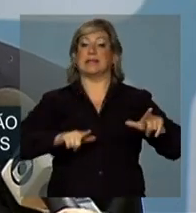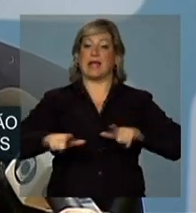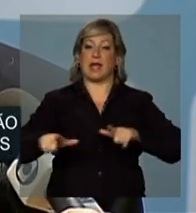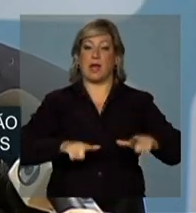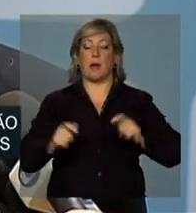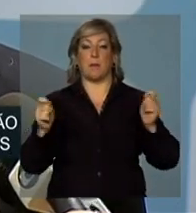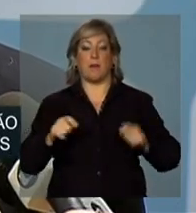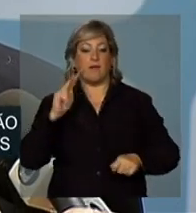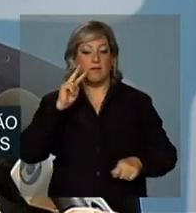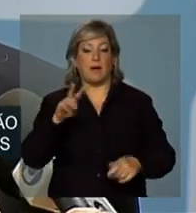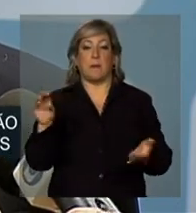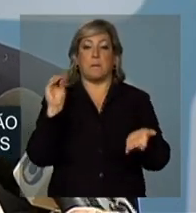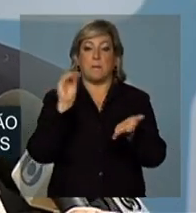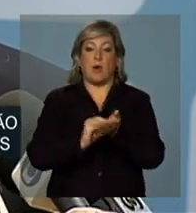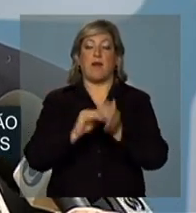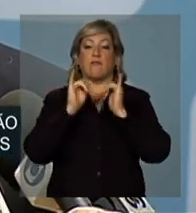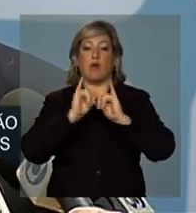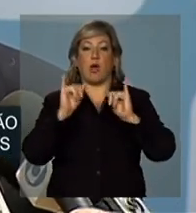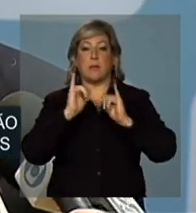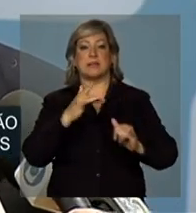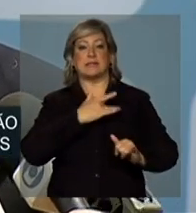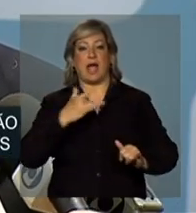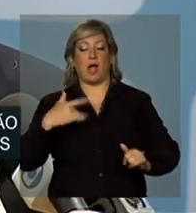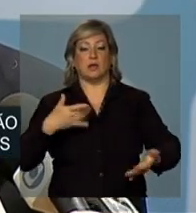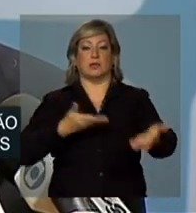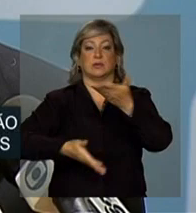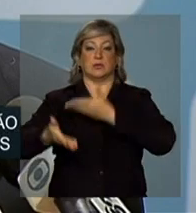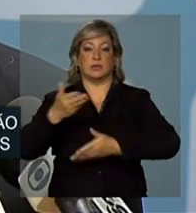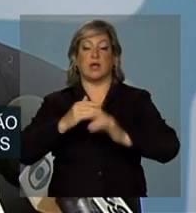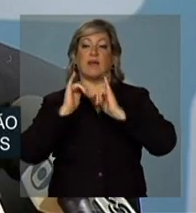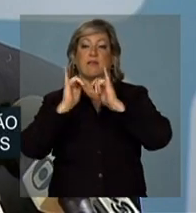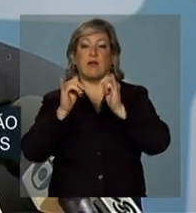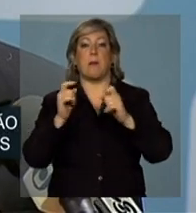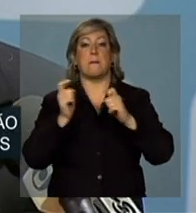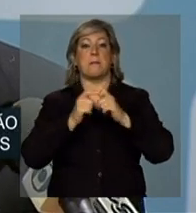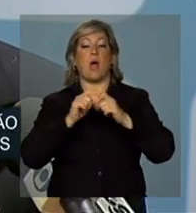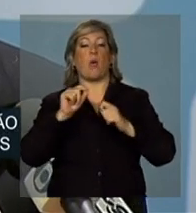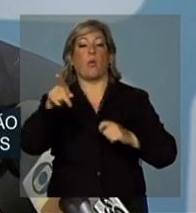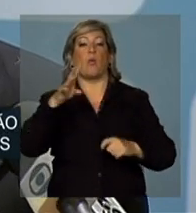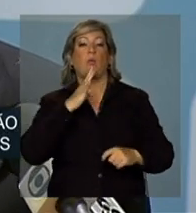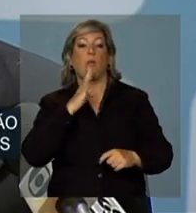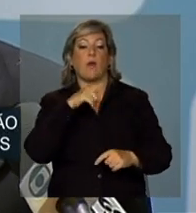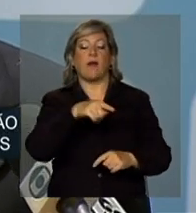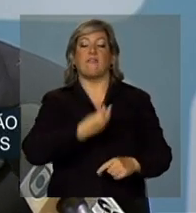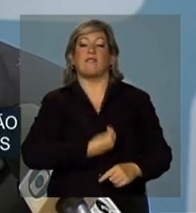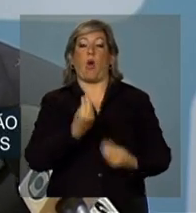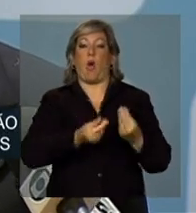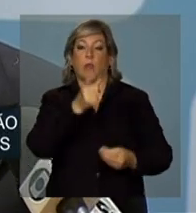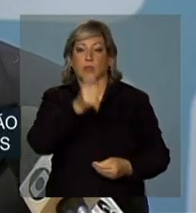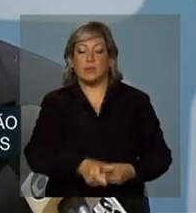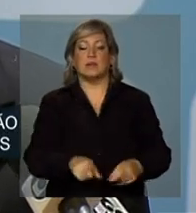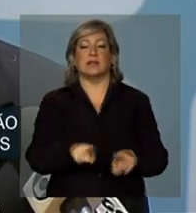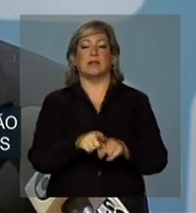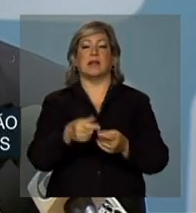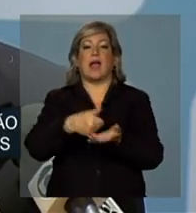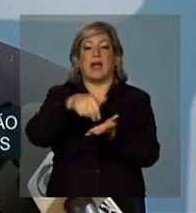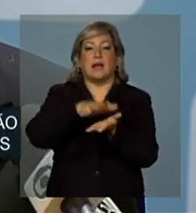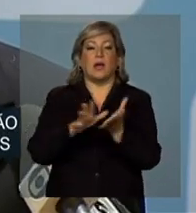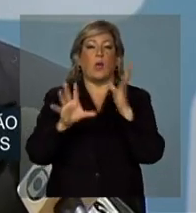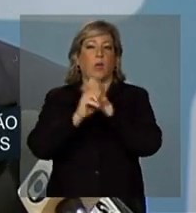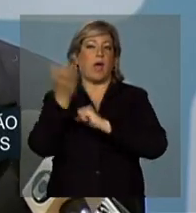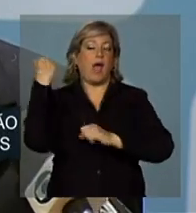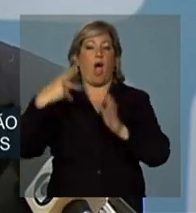colocar informações de saúde, trocar essas informações com o médico que cuida dela, pegar os registros de internação, de